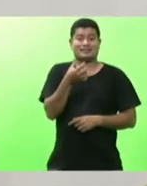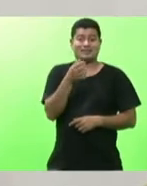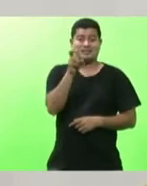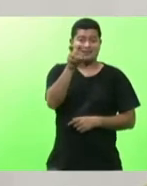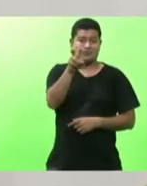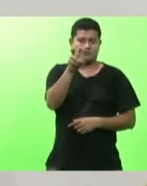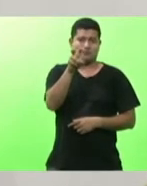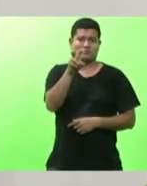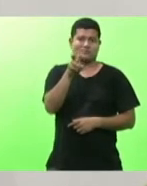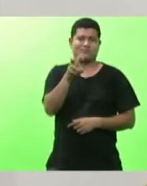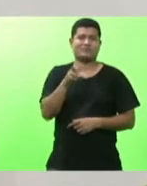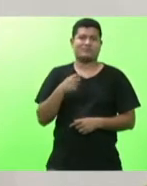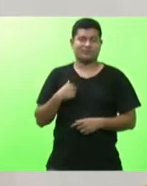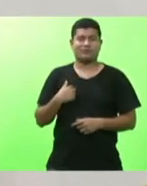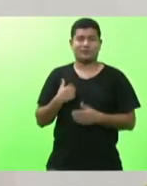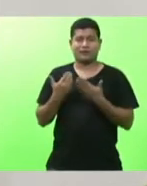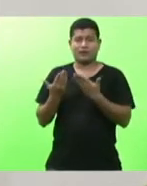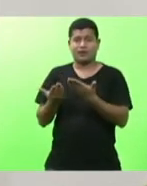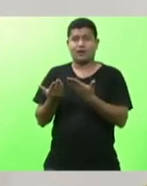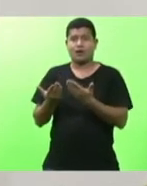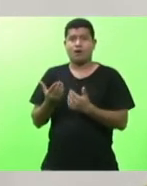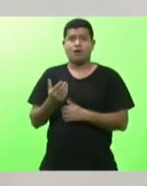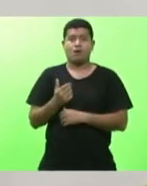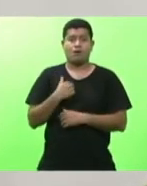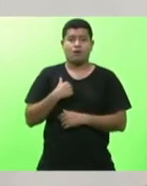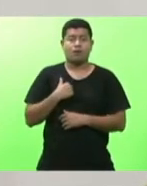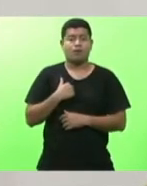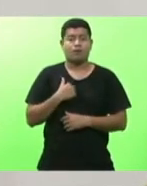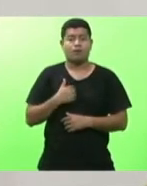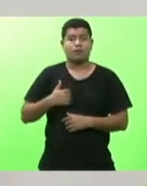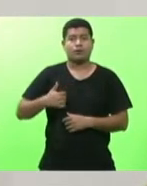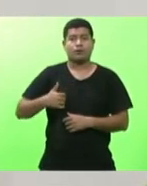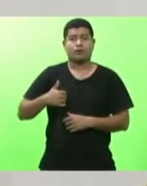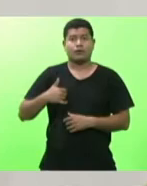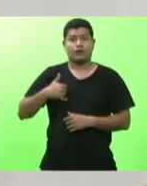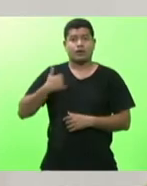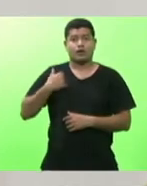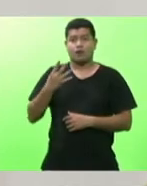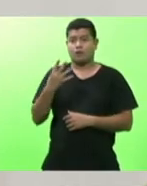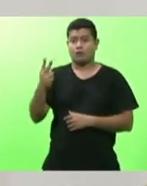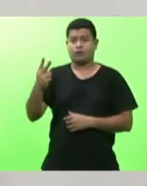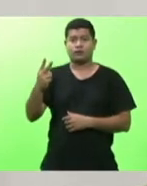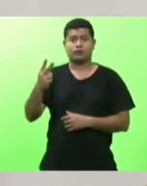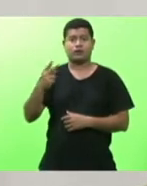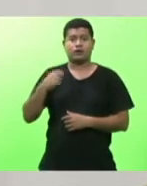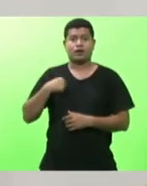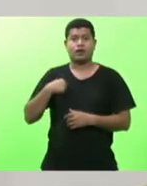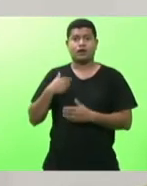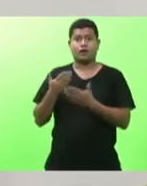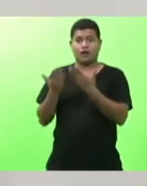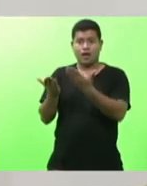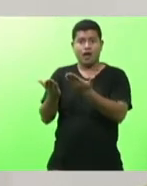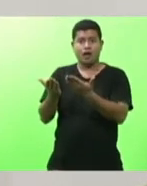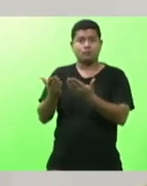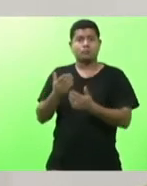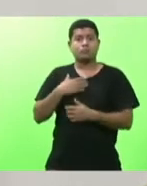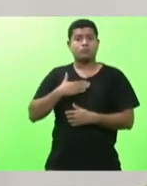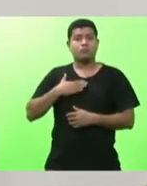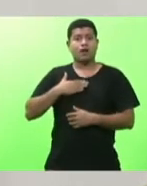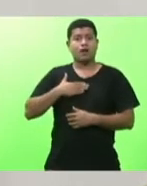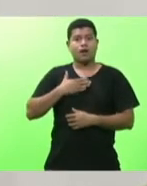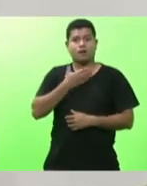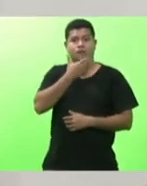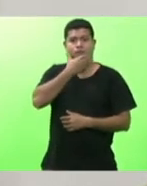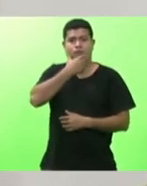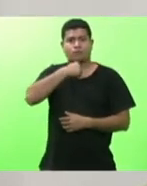laços afetivos com a minha mãe aos 42 anos de idade. Então o senhor imagina, quando eu me vi gente o meu pai já era aposentado. E o